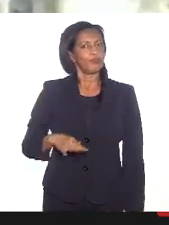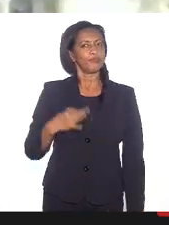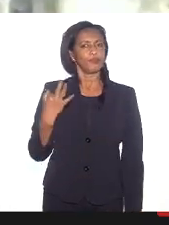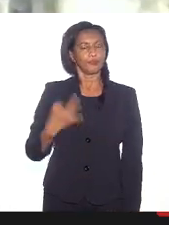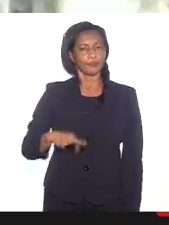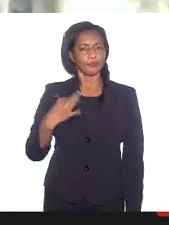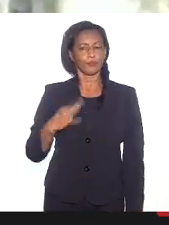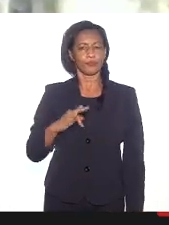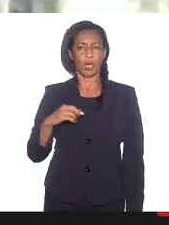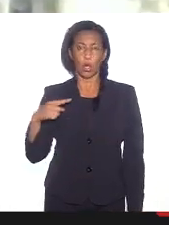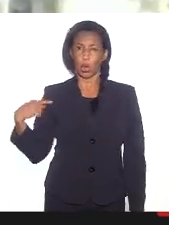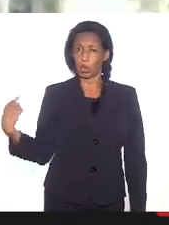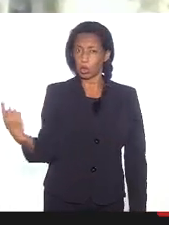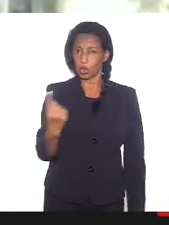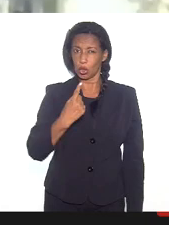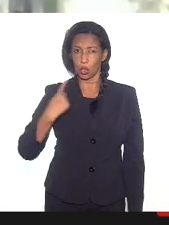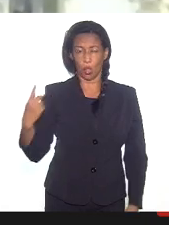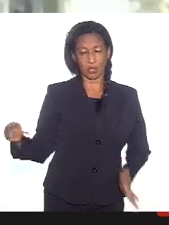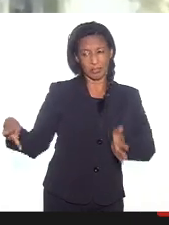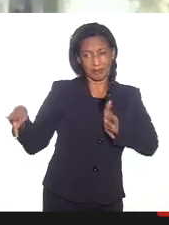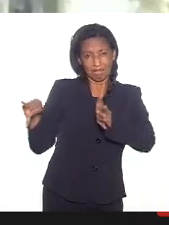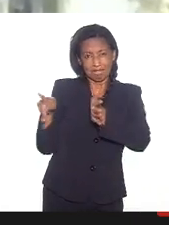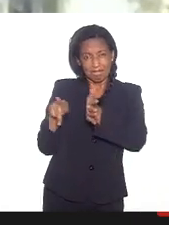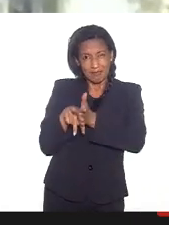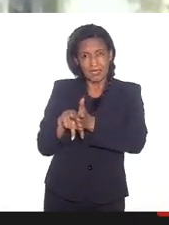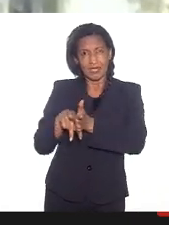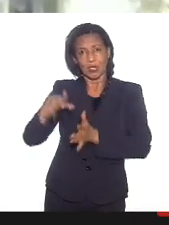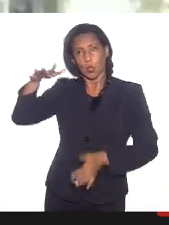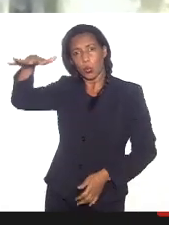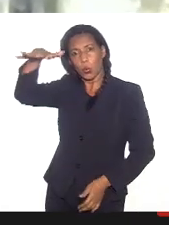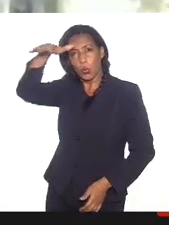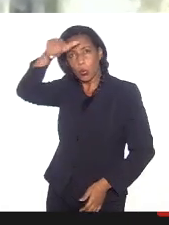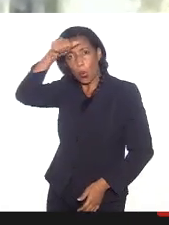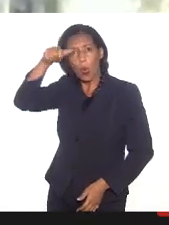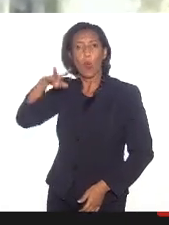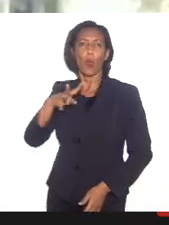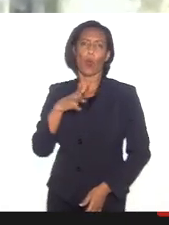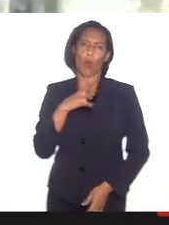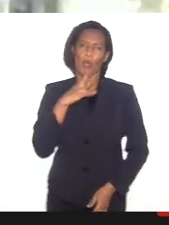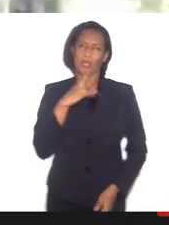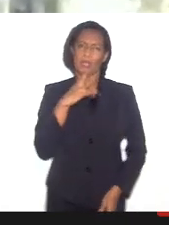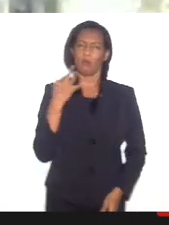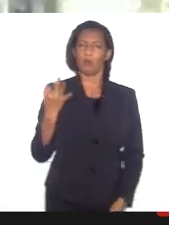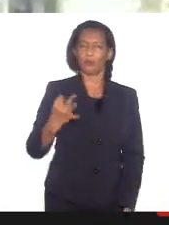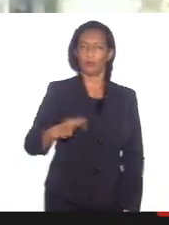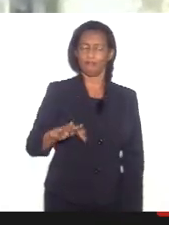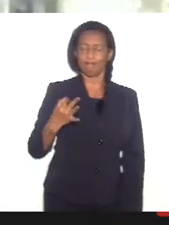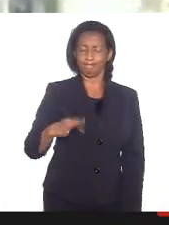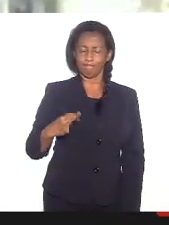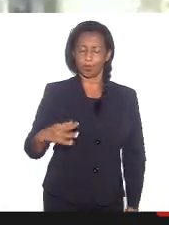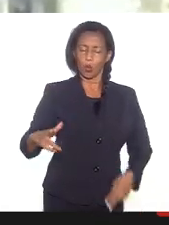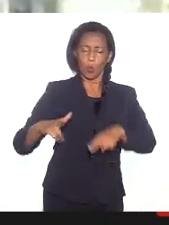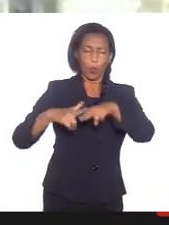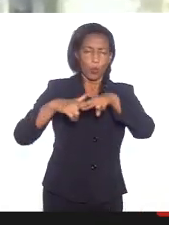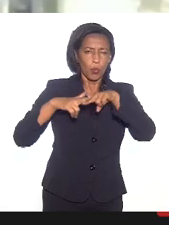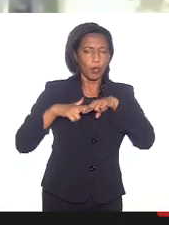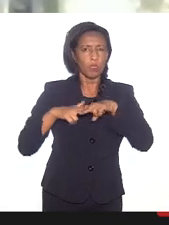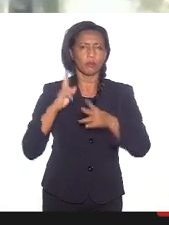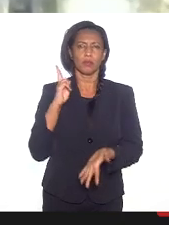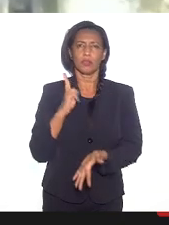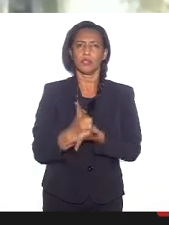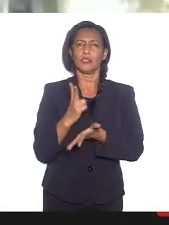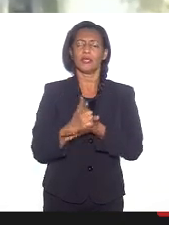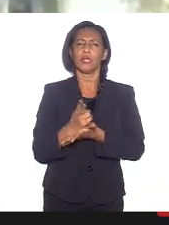Nós, povos de terreiro, é que conhecemos a nossa dor. Por isso que a gente está sempre pedindo